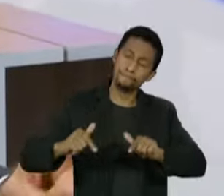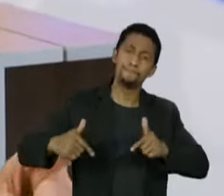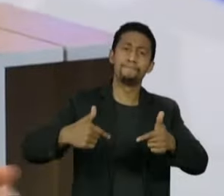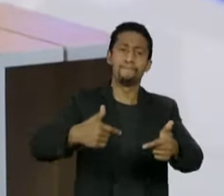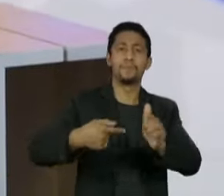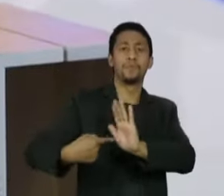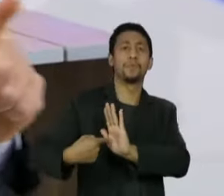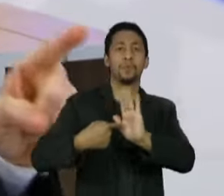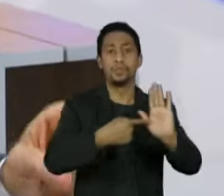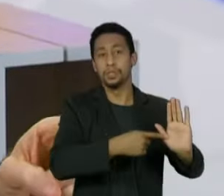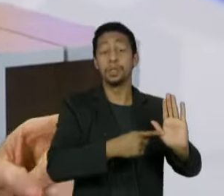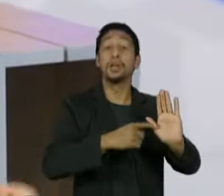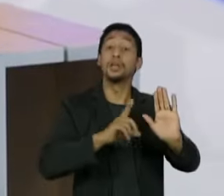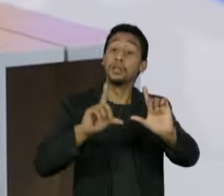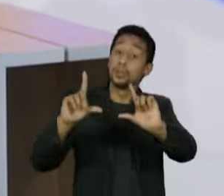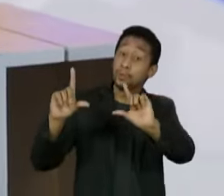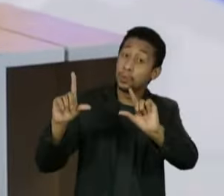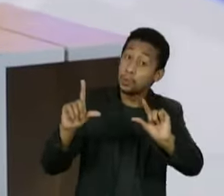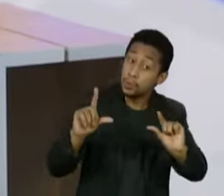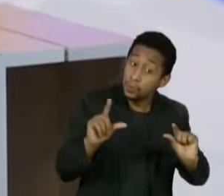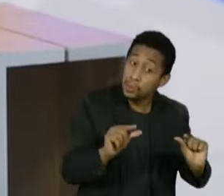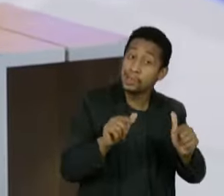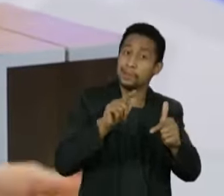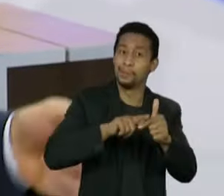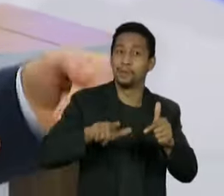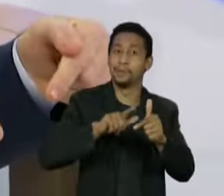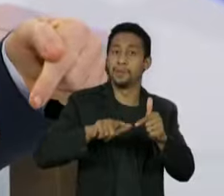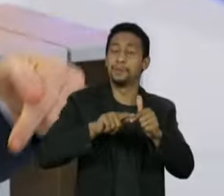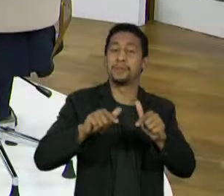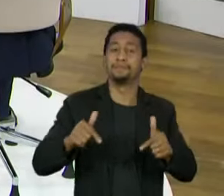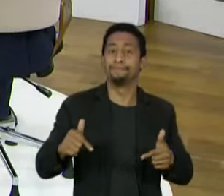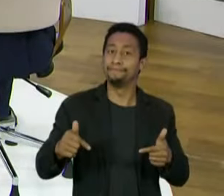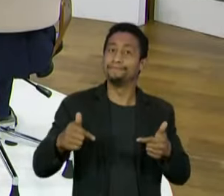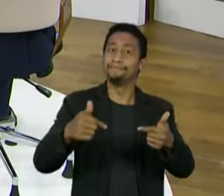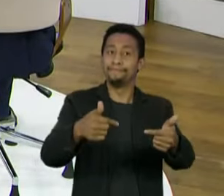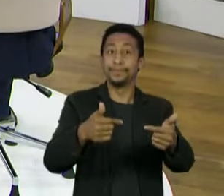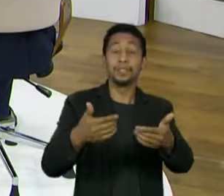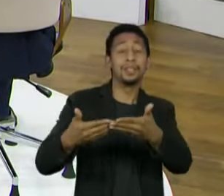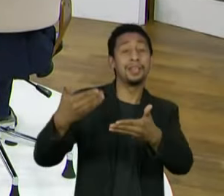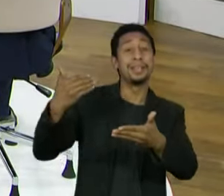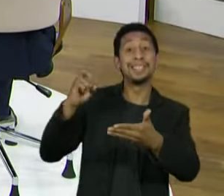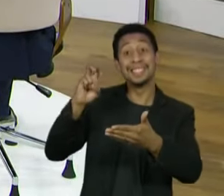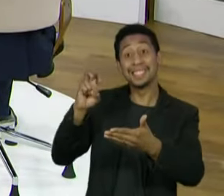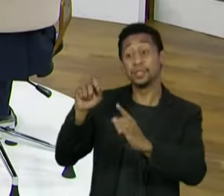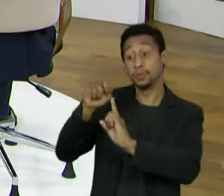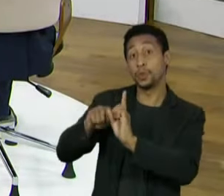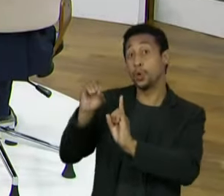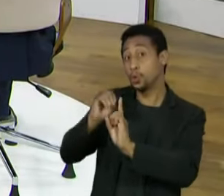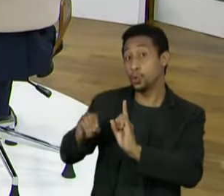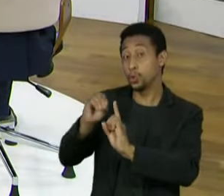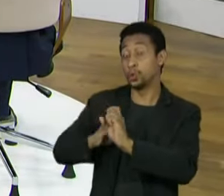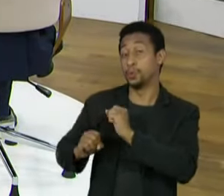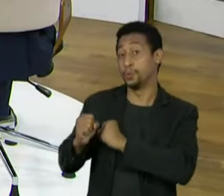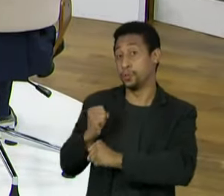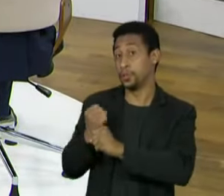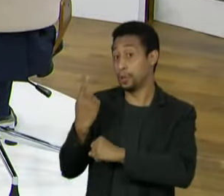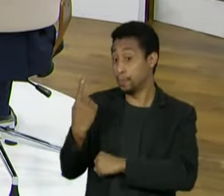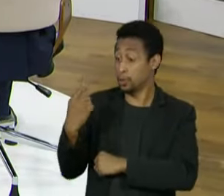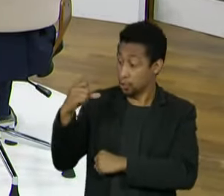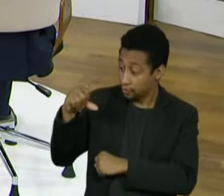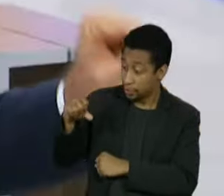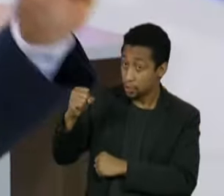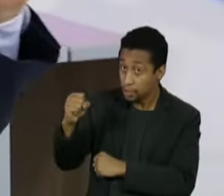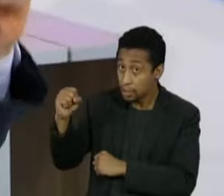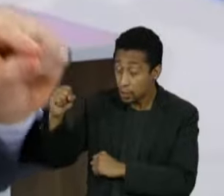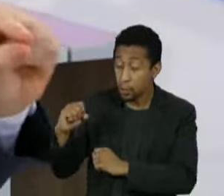vai reduzir, diminuir e vai implementar aquilo que está, desde o dia 5 de outubro de 1988, no artigo 3º, inciso